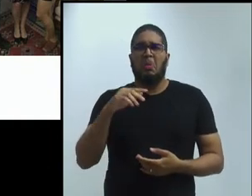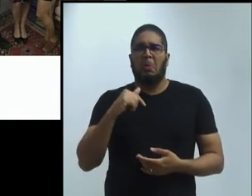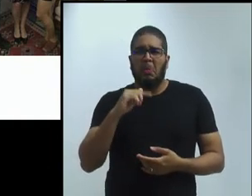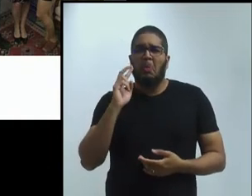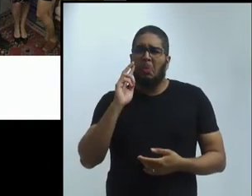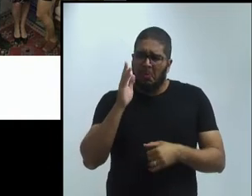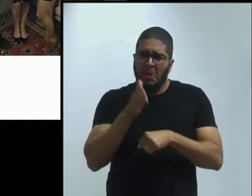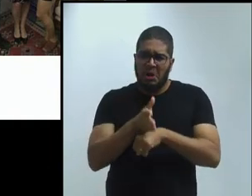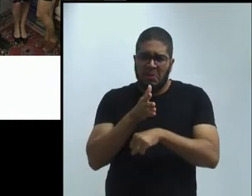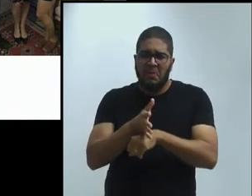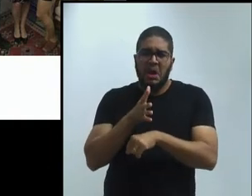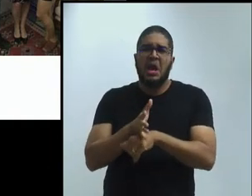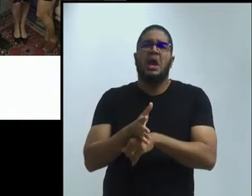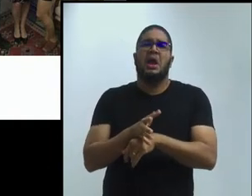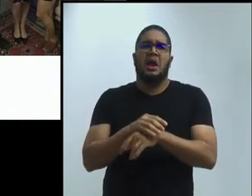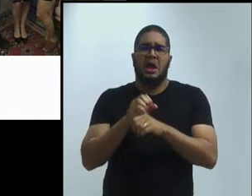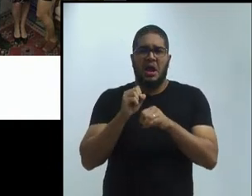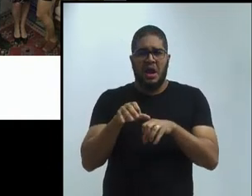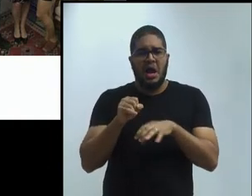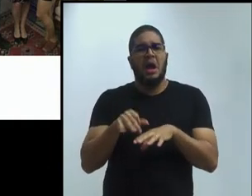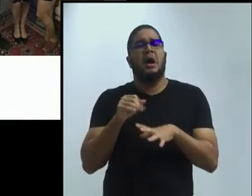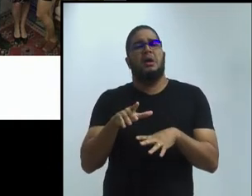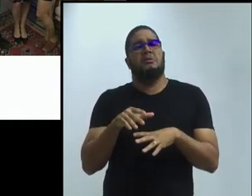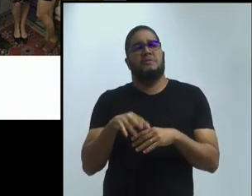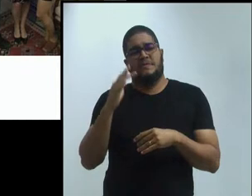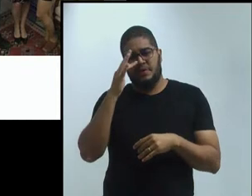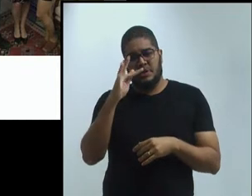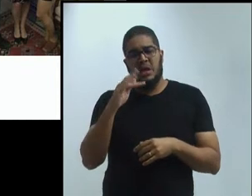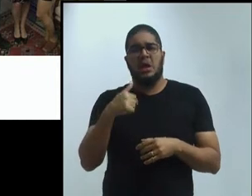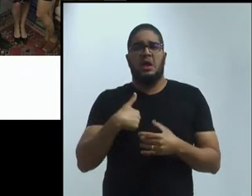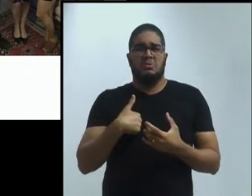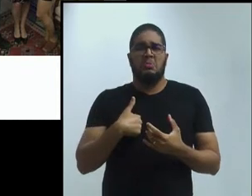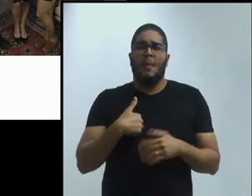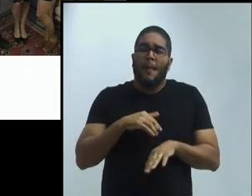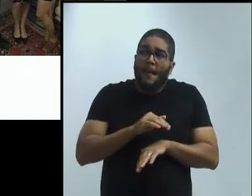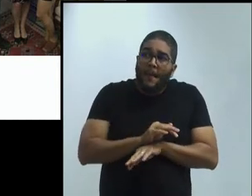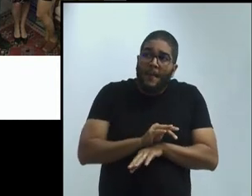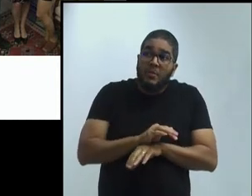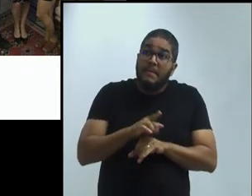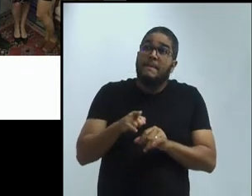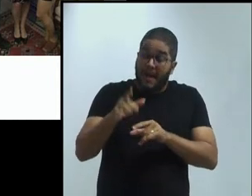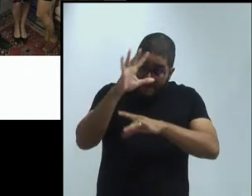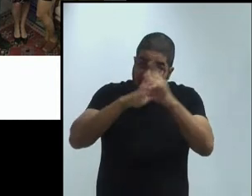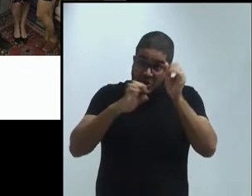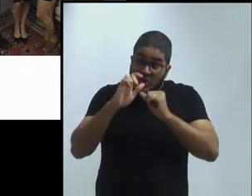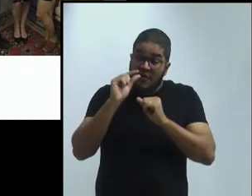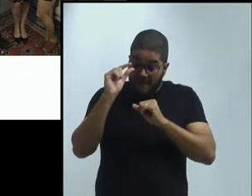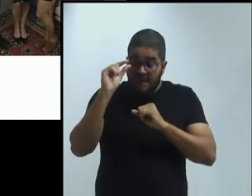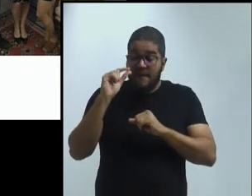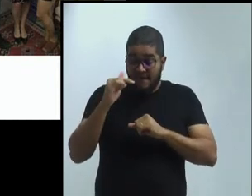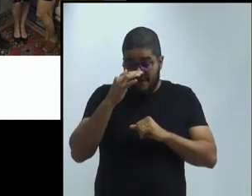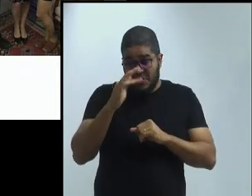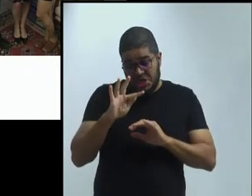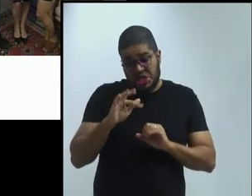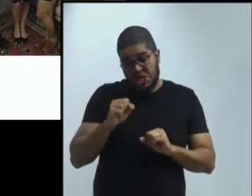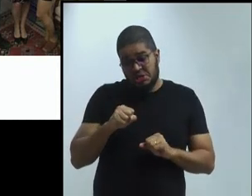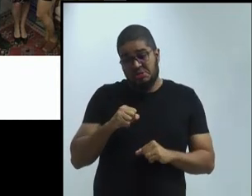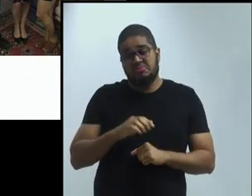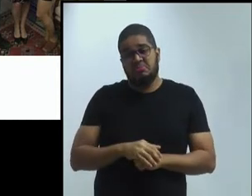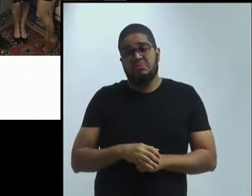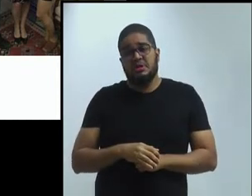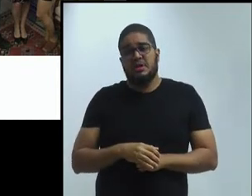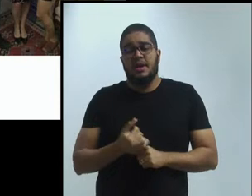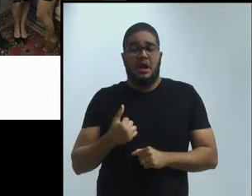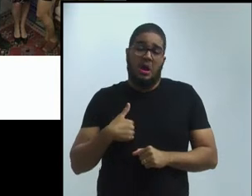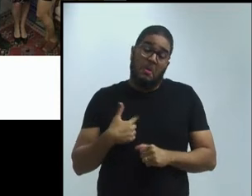atividades passivas da linguagem, eu acabei por meandros da